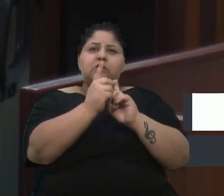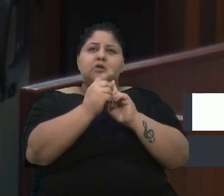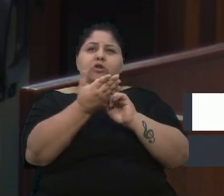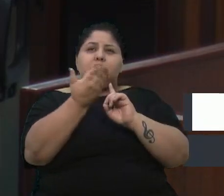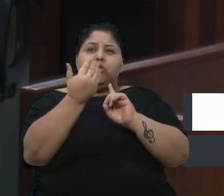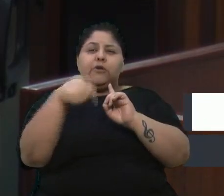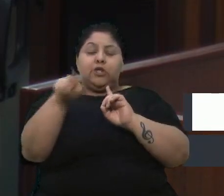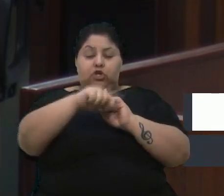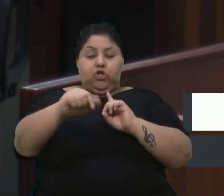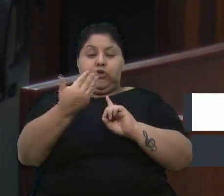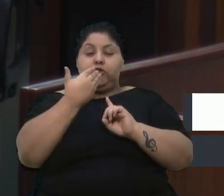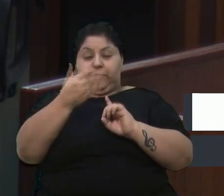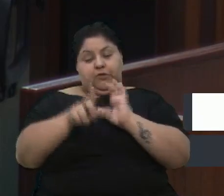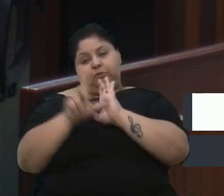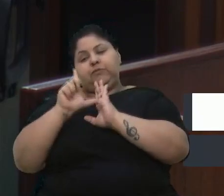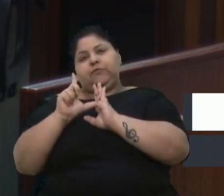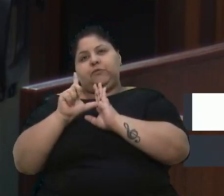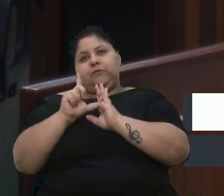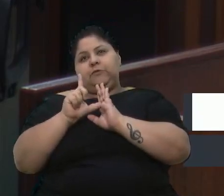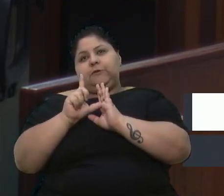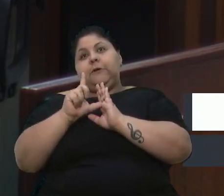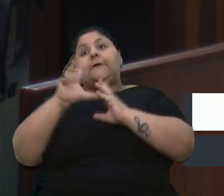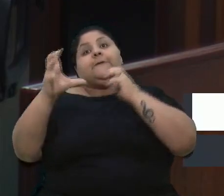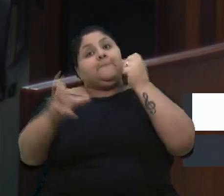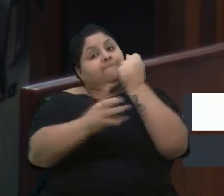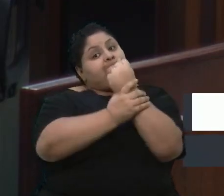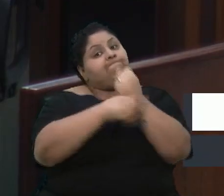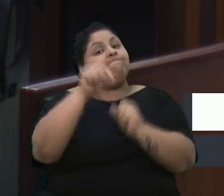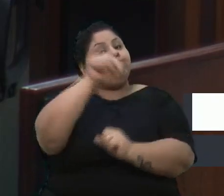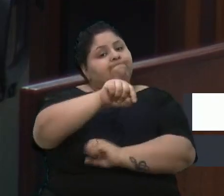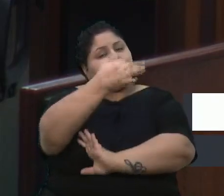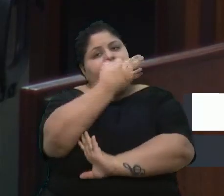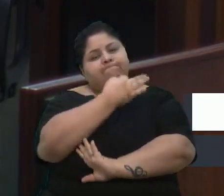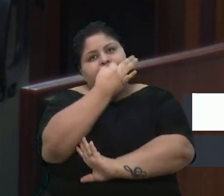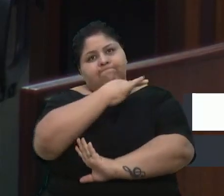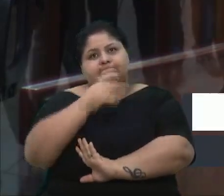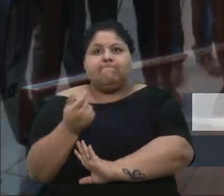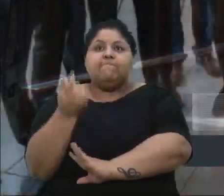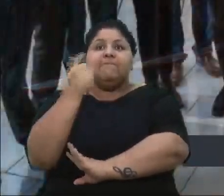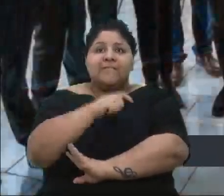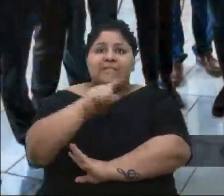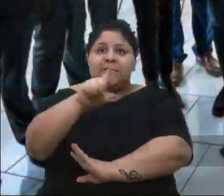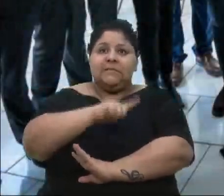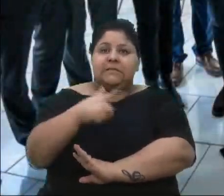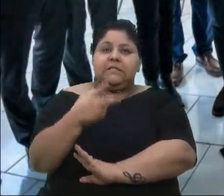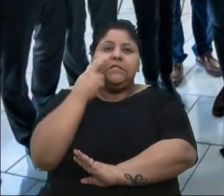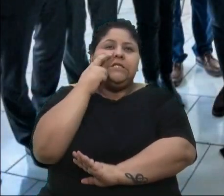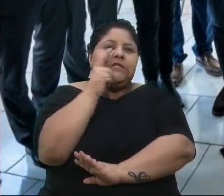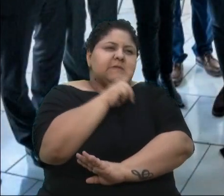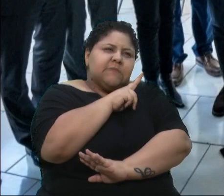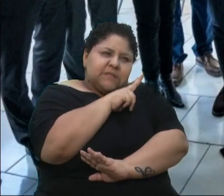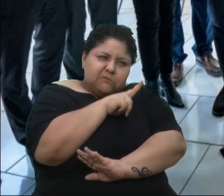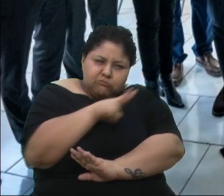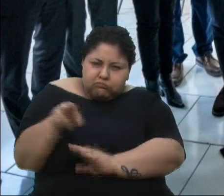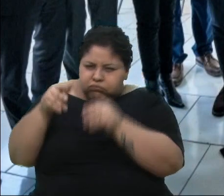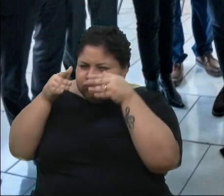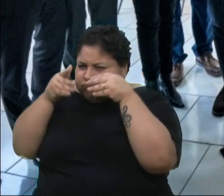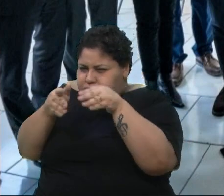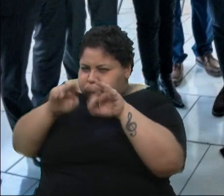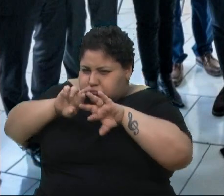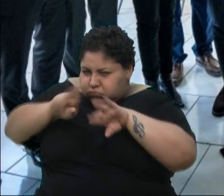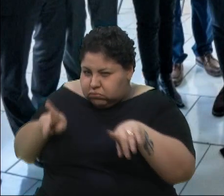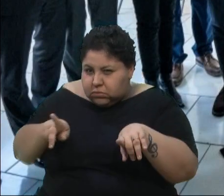ou seja, a segurança de Caxiou do Sul precisava ter um olhar diferente. E com o